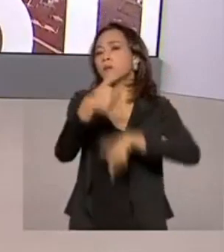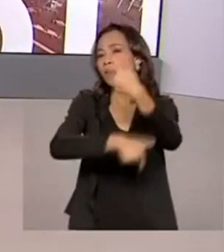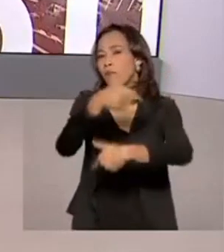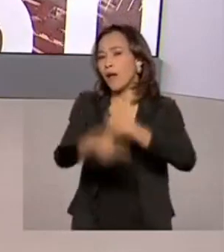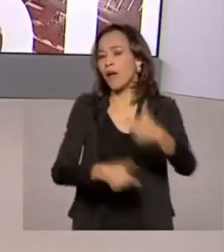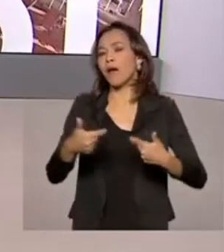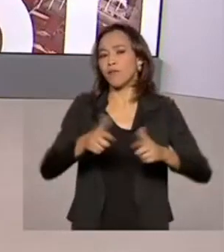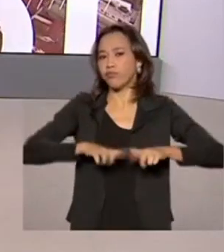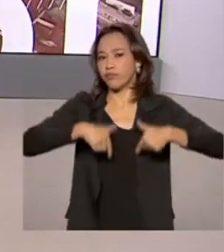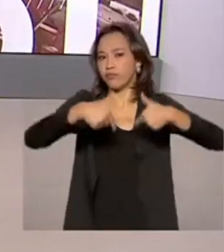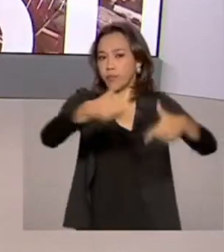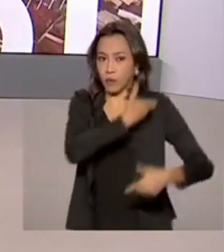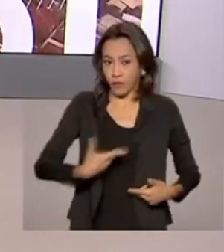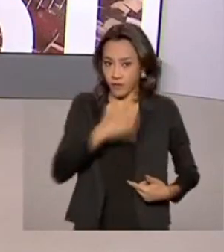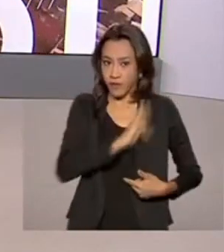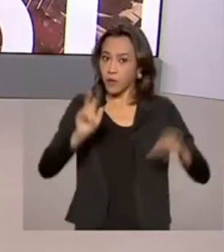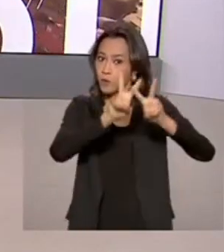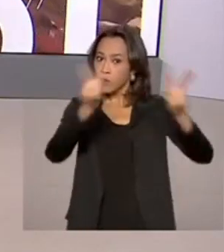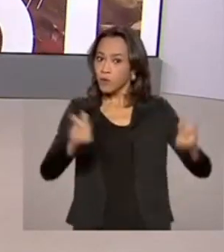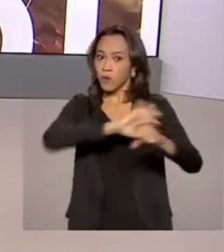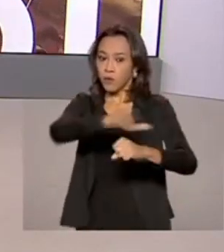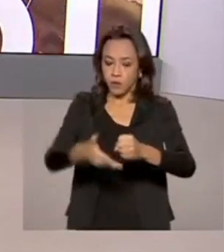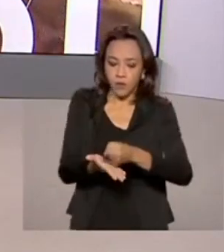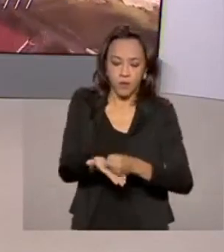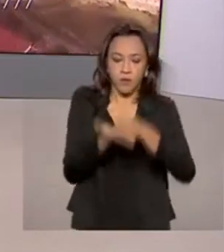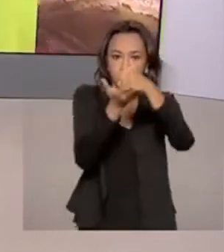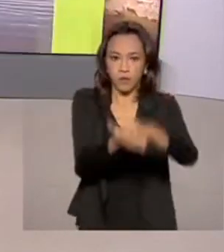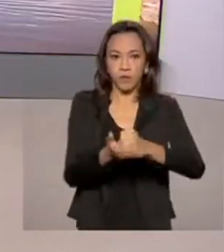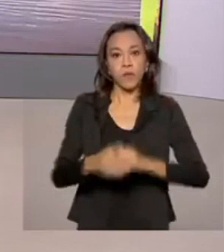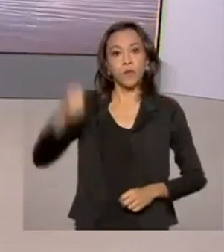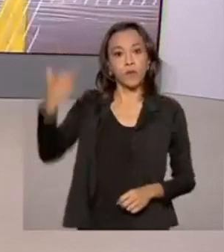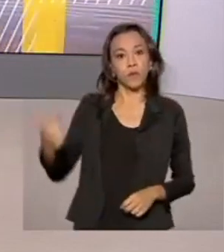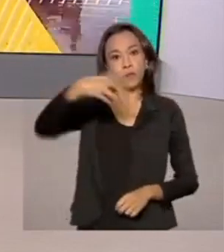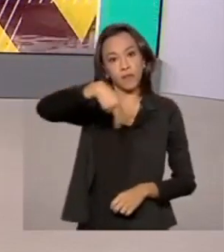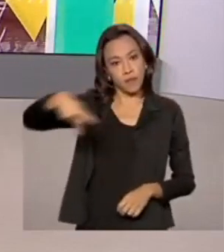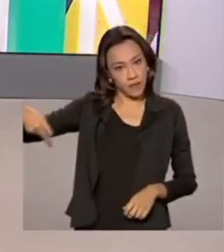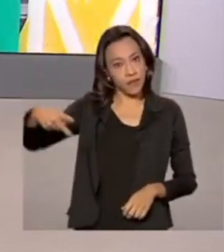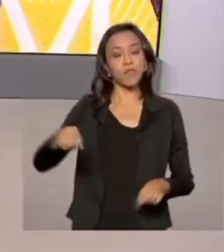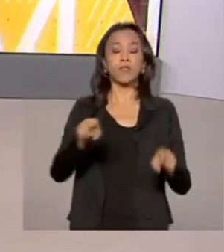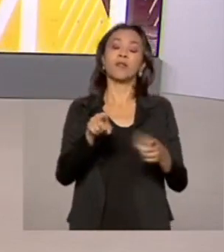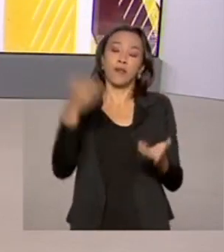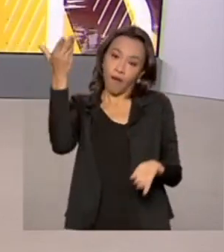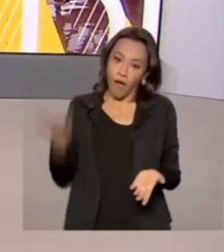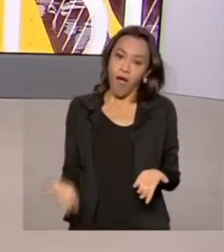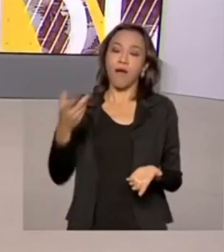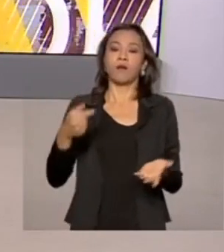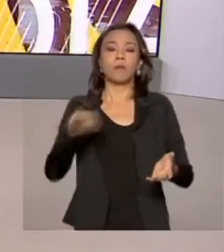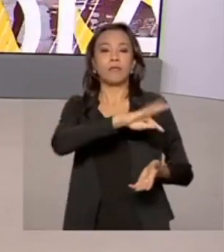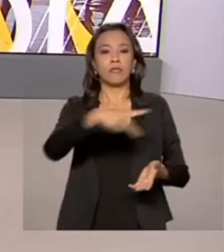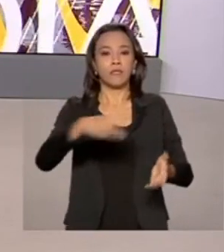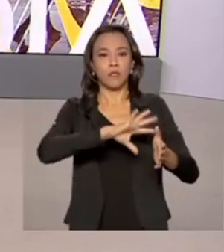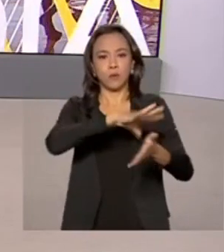governo a favor da sustentabilidade. O vice-presidente e presidente do Conselho Nacional da Amazônia Legal, Hamilton Mourão,